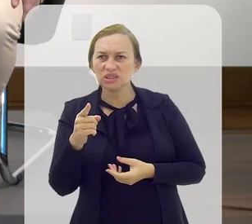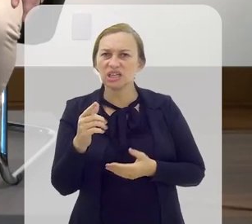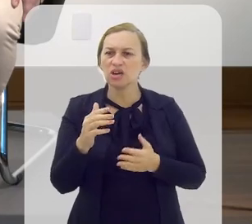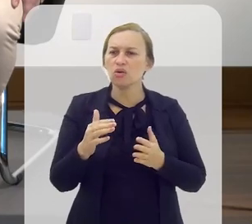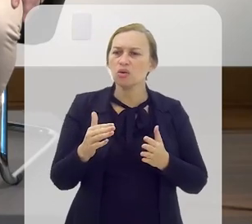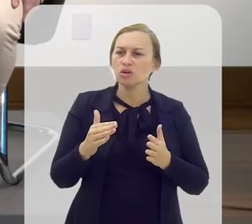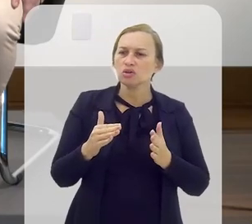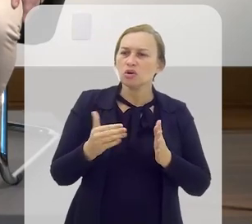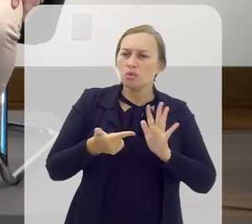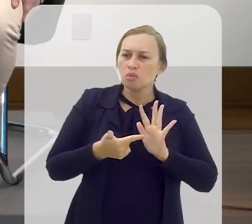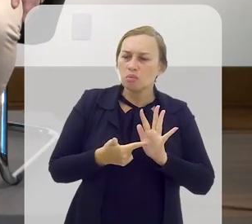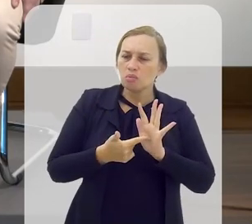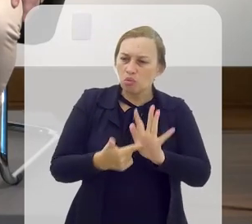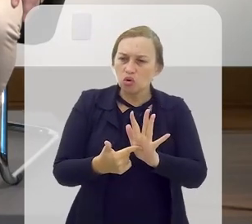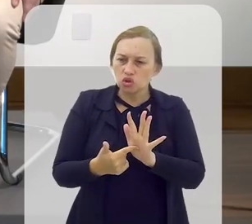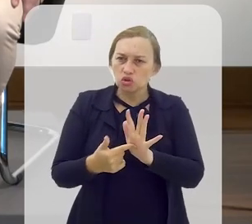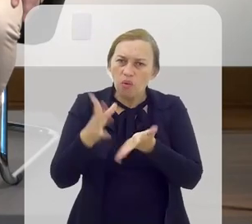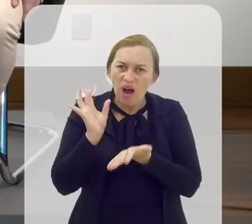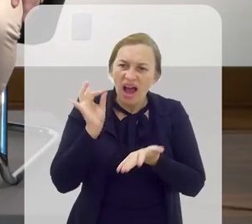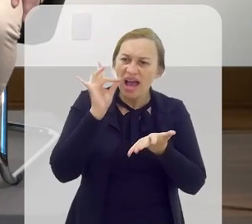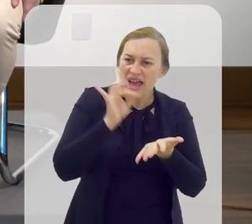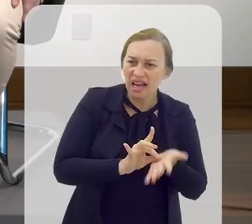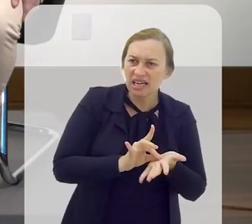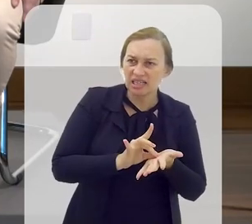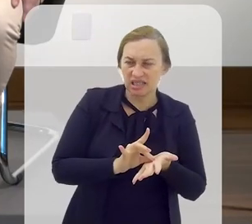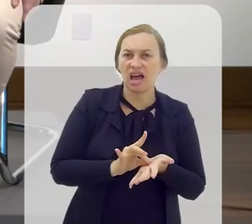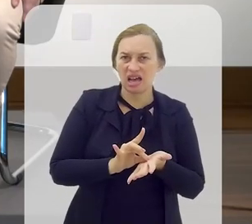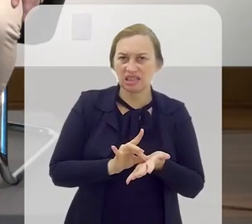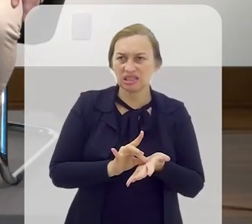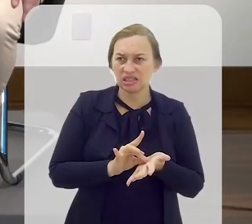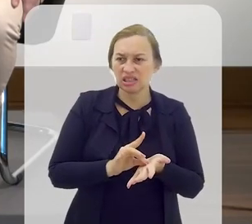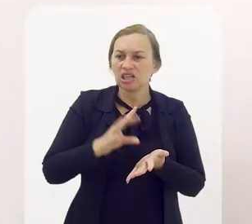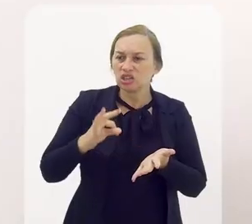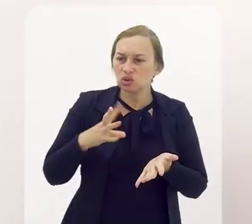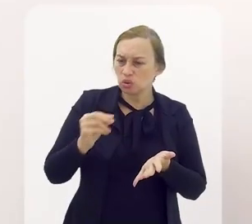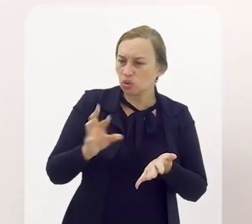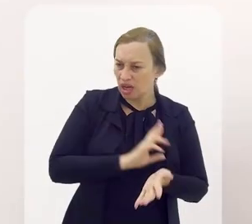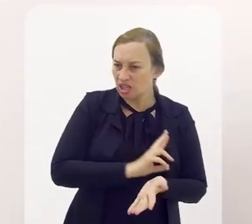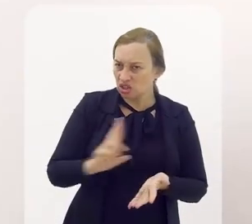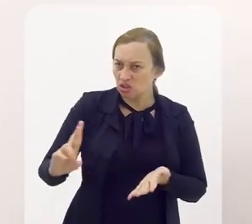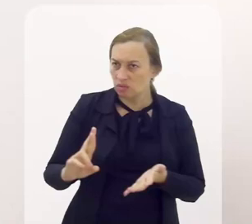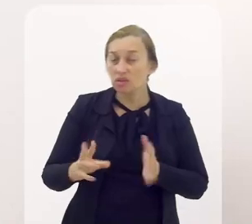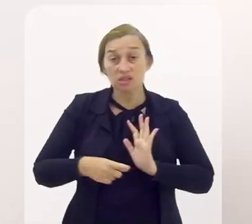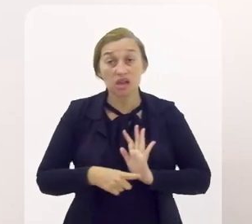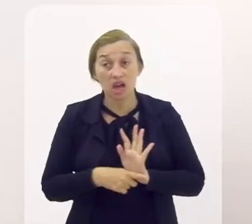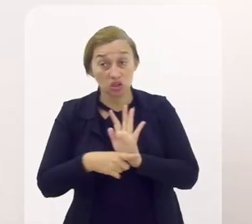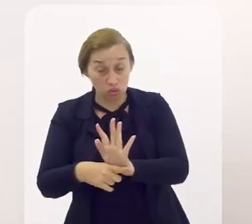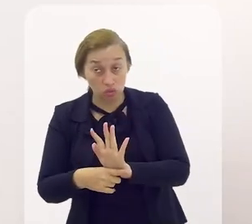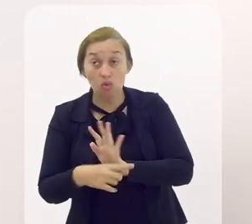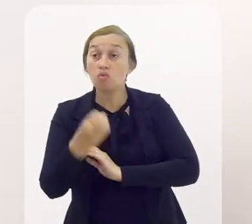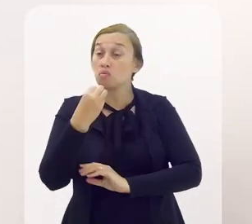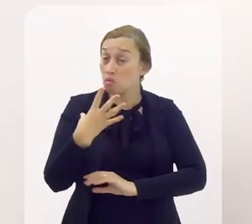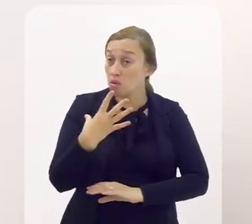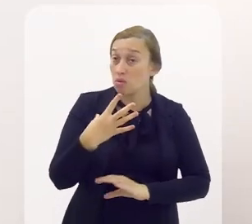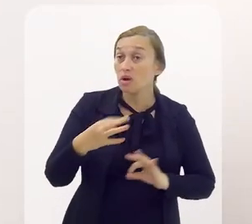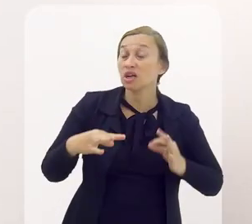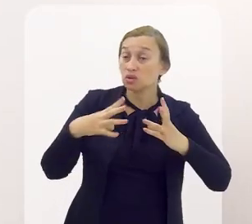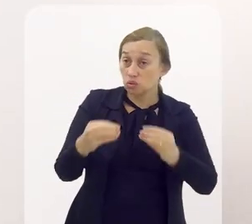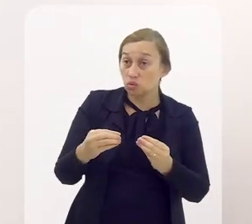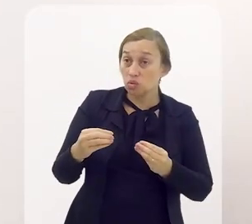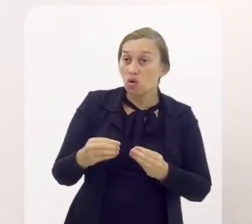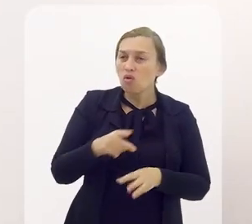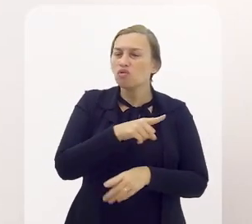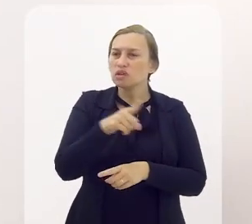Você, quando desconstruiu, você ajudou as religiões, você contribuiu de uma forma muito boa